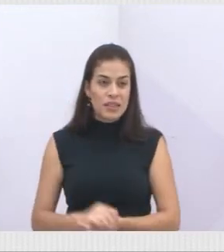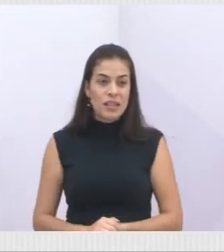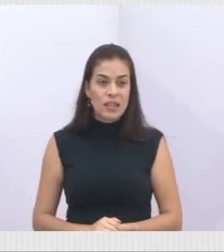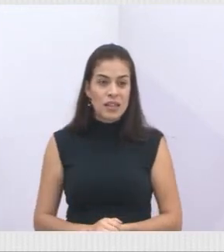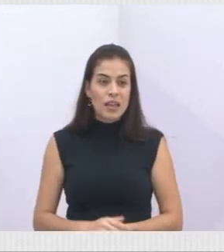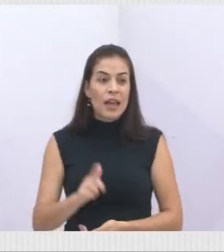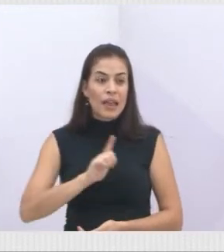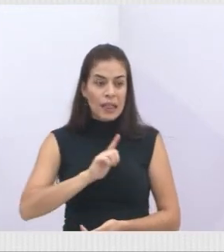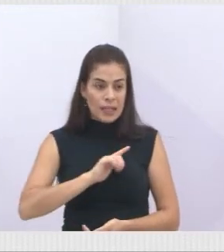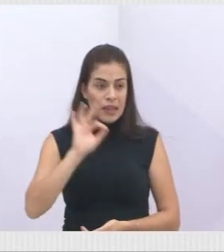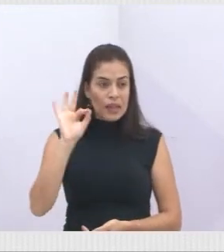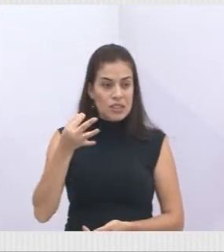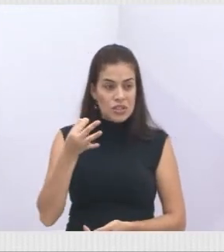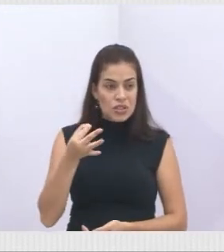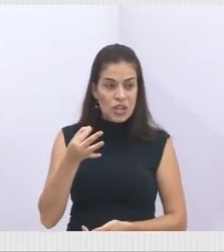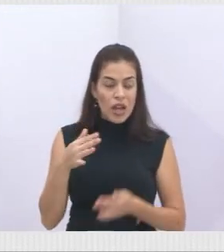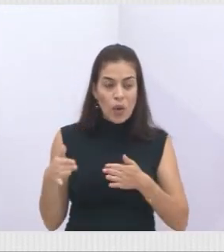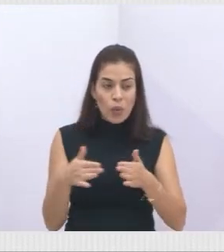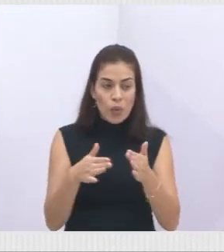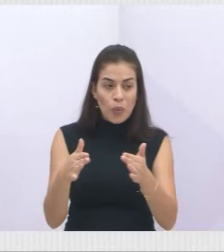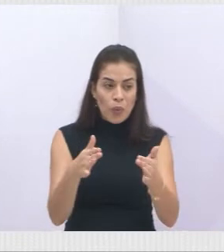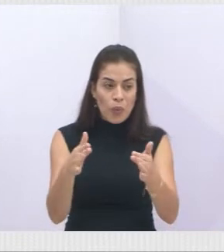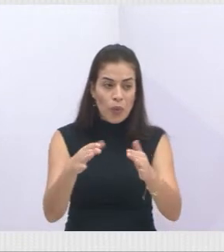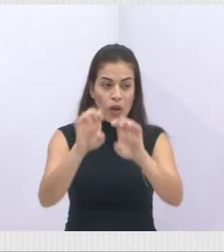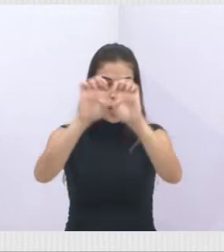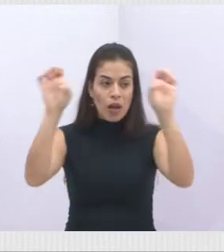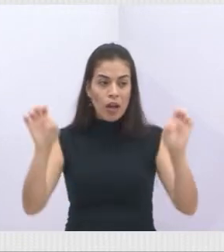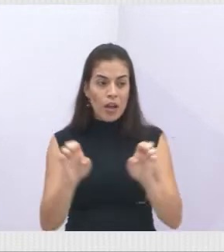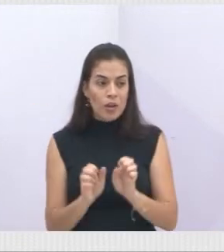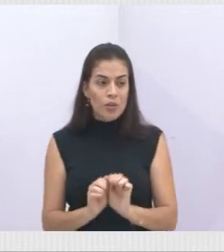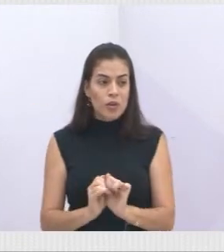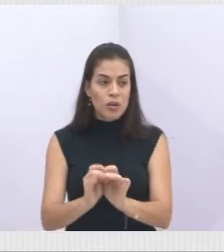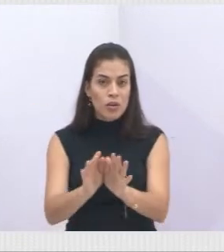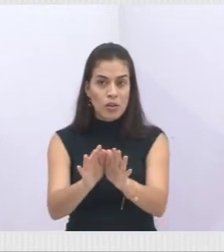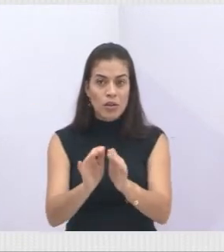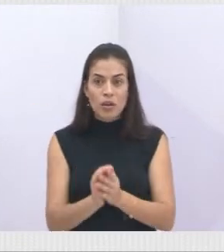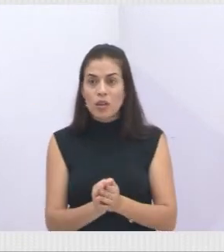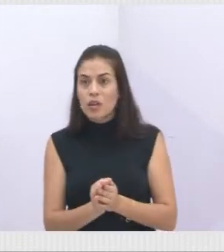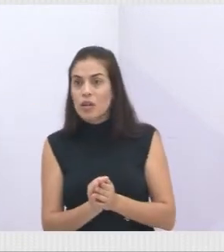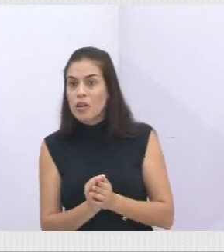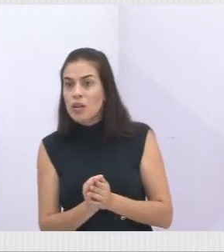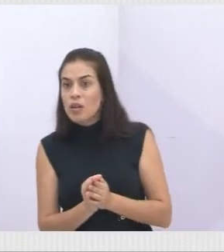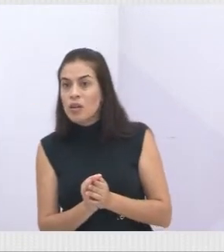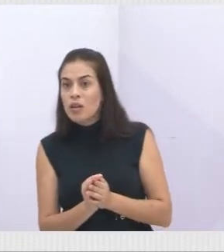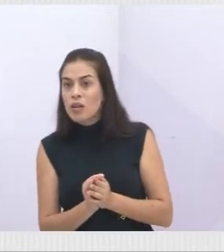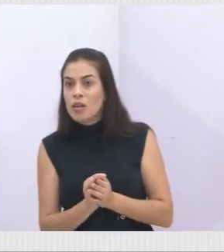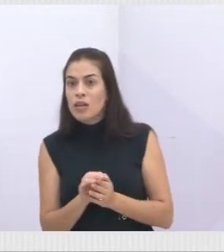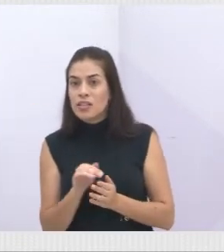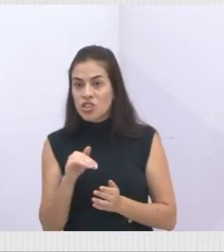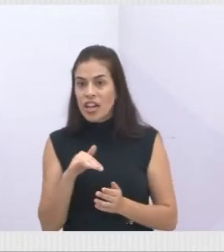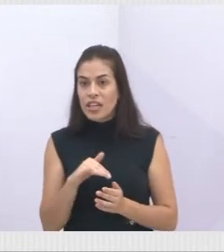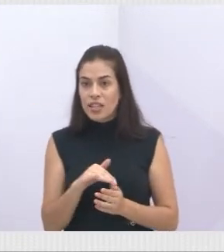corredores ecológicos propostos para o município de Jacareí circundando a zona urbana.